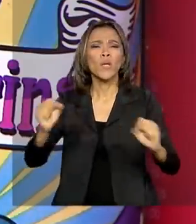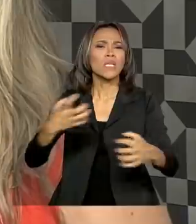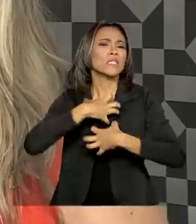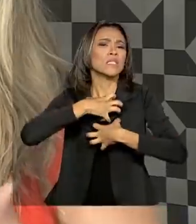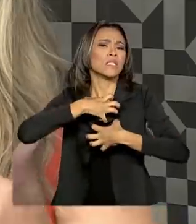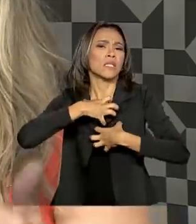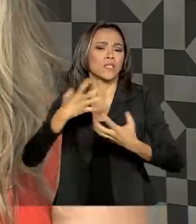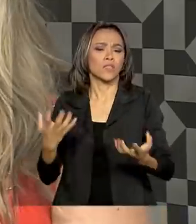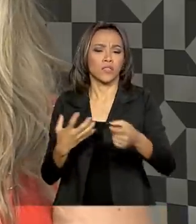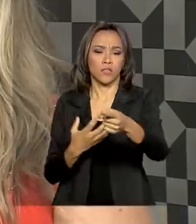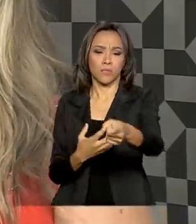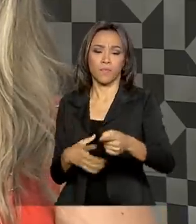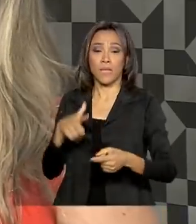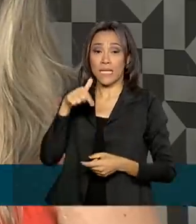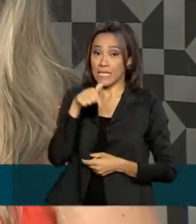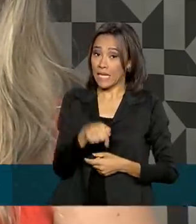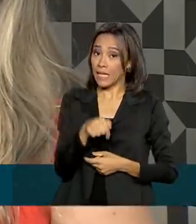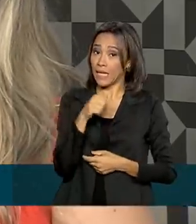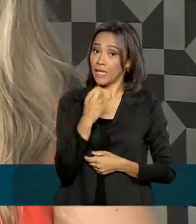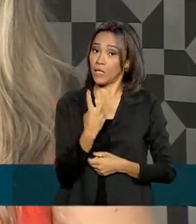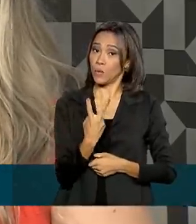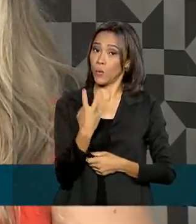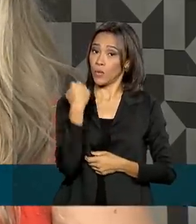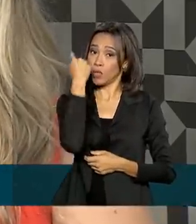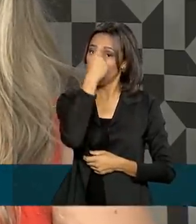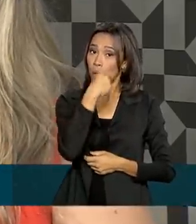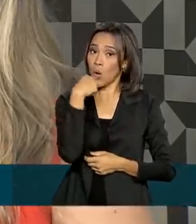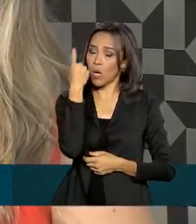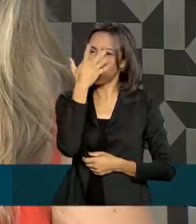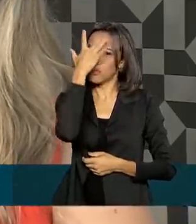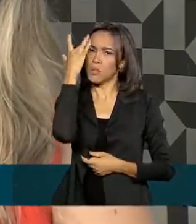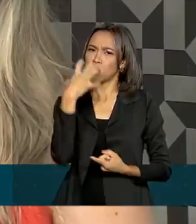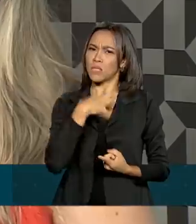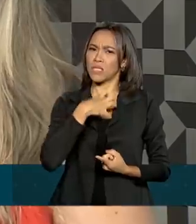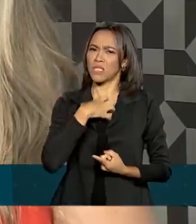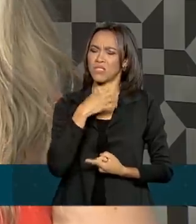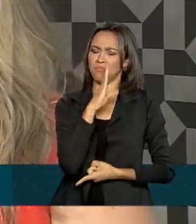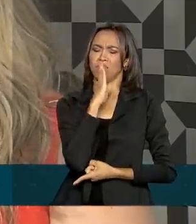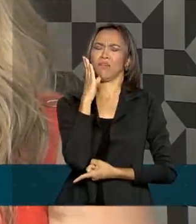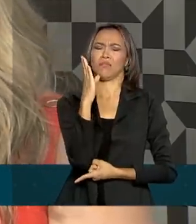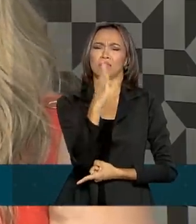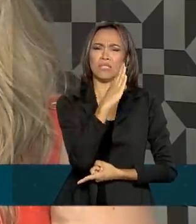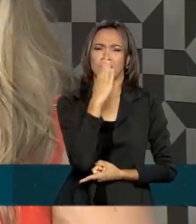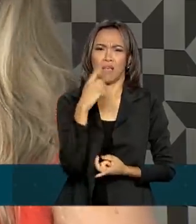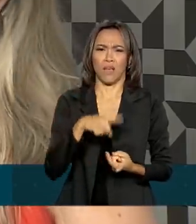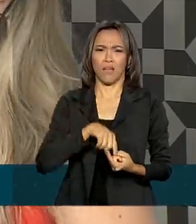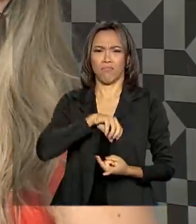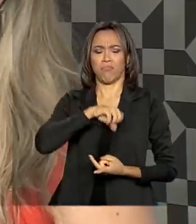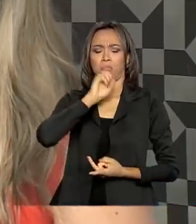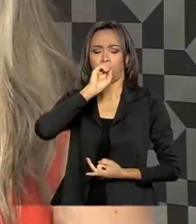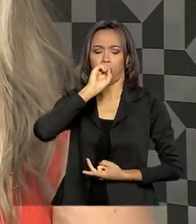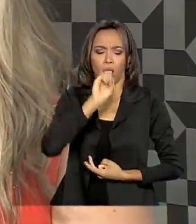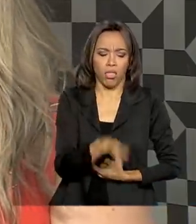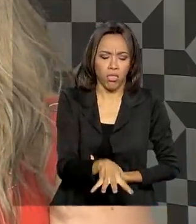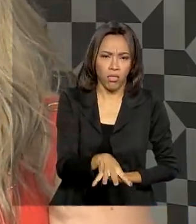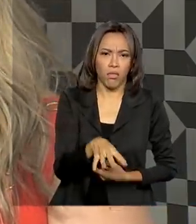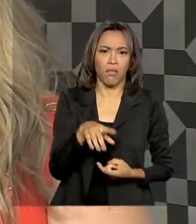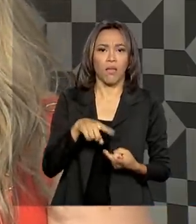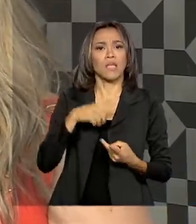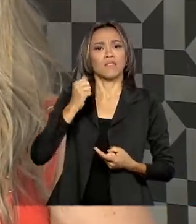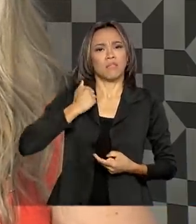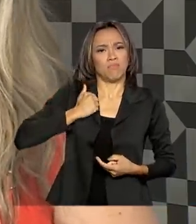síndrome? Até 72 horas, as pessoas apresentam um quadro de mal-estar, com náuseas, vômitos, vezes